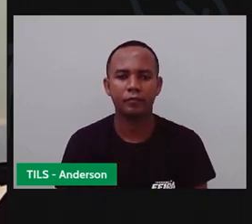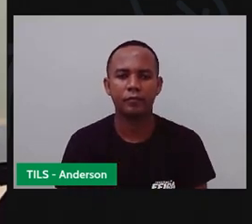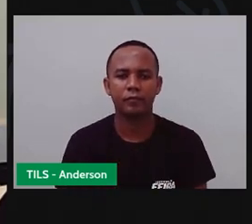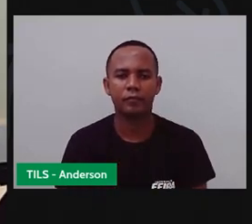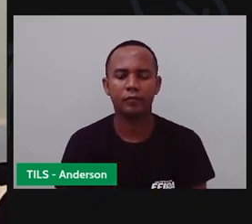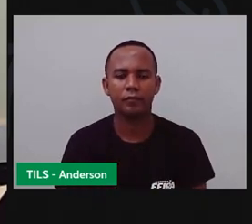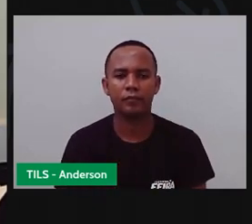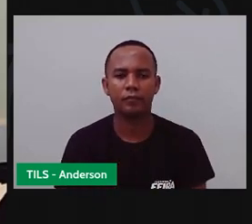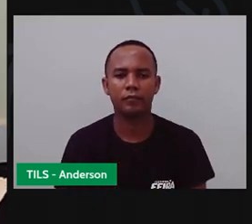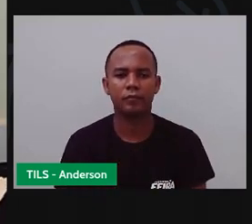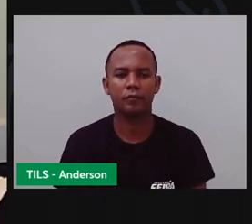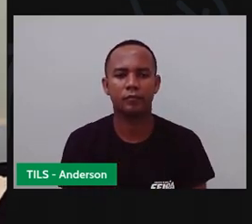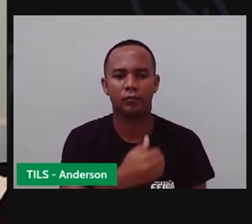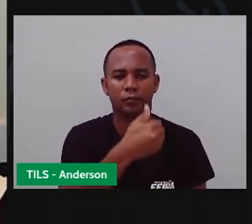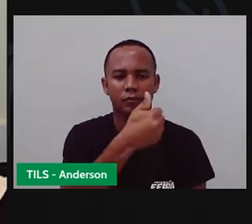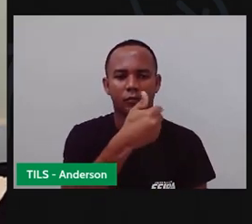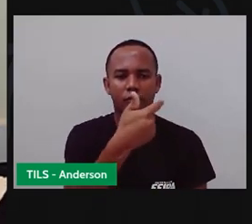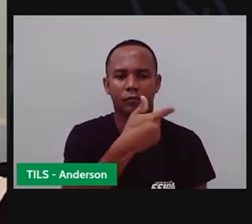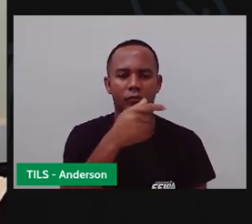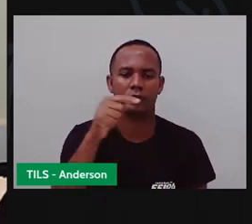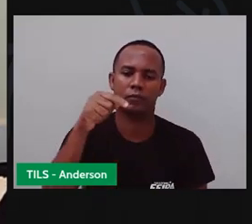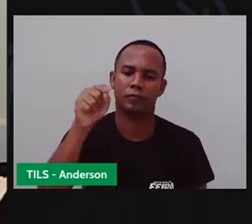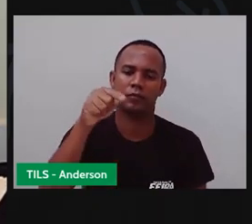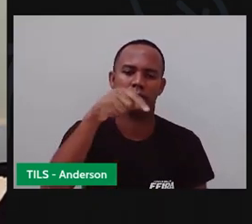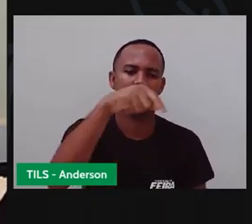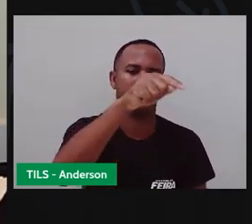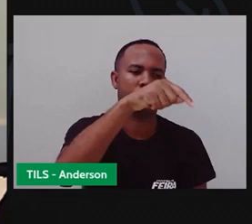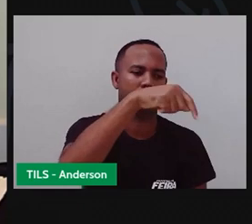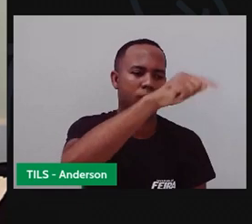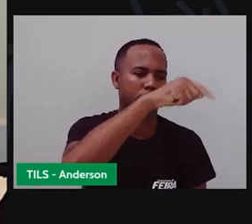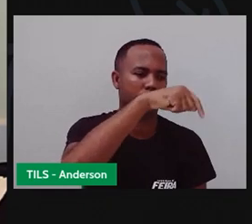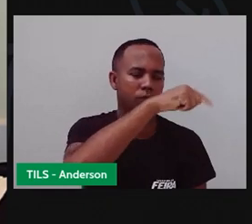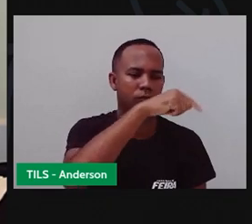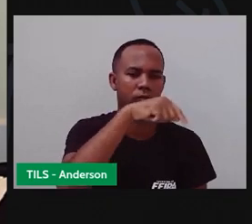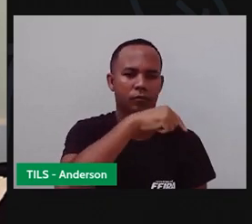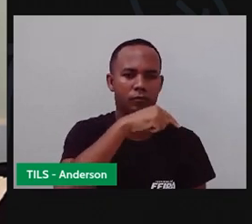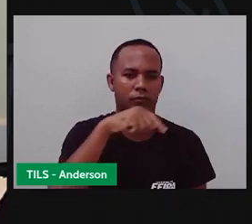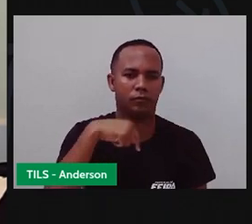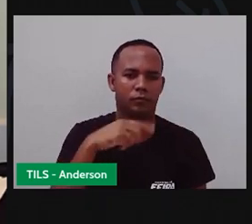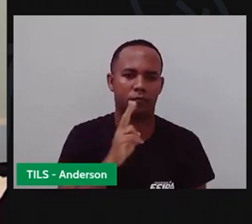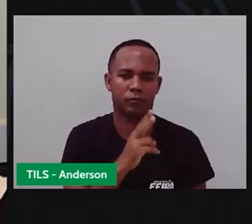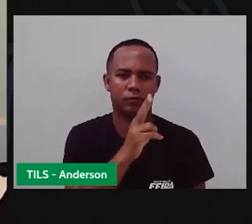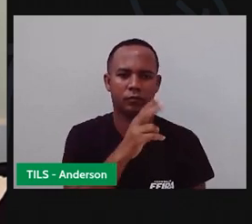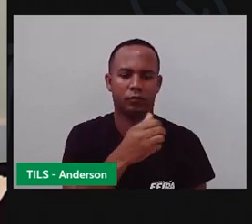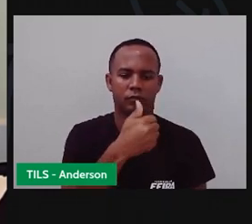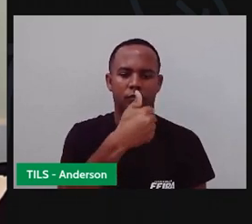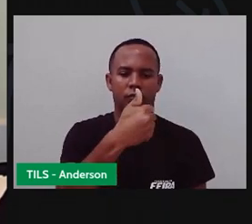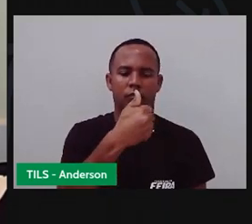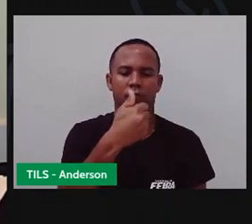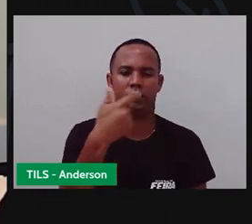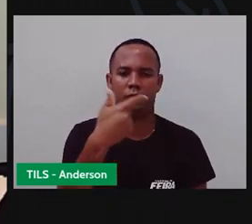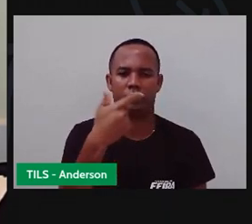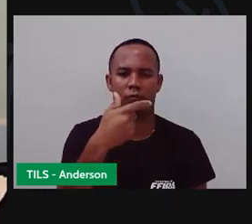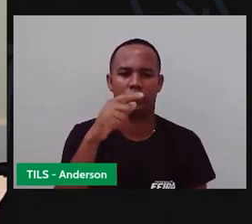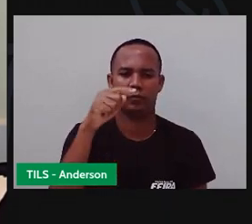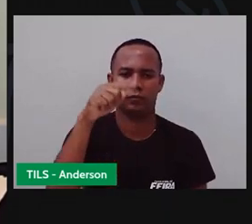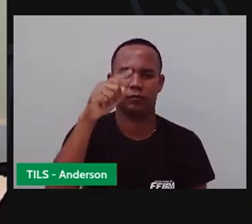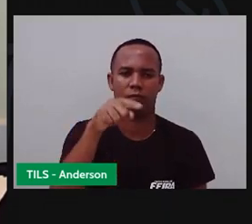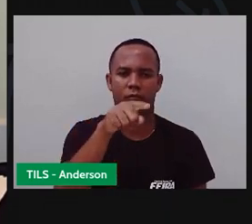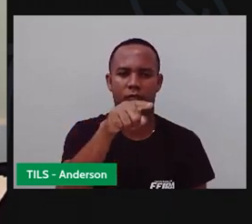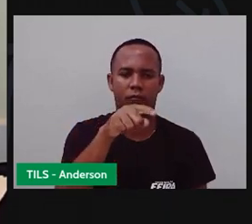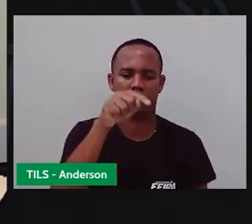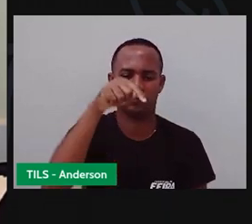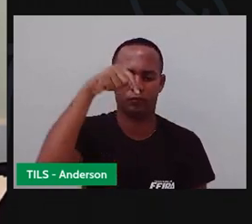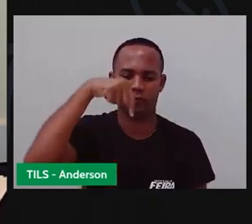Lembrando que aqui em cima, né, tem que ficar o numeral doze, certo? Aqui embaixo, né, o numeral